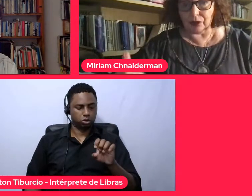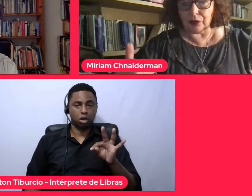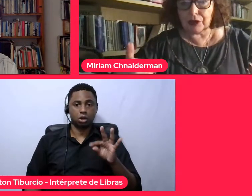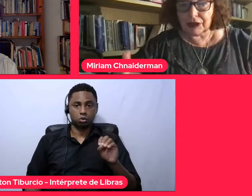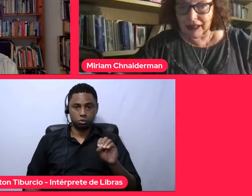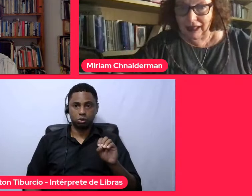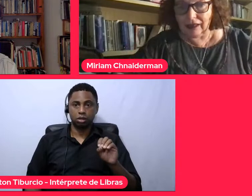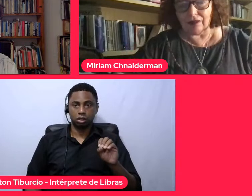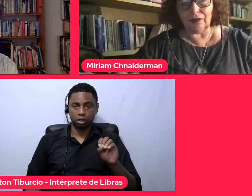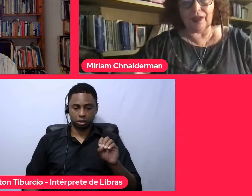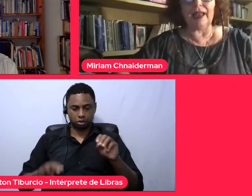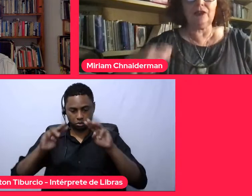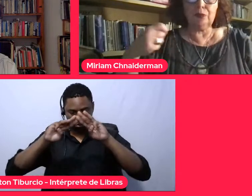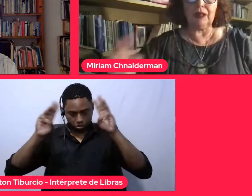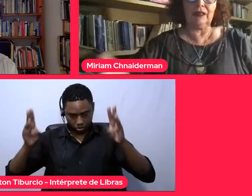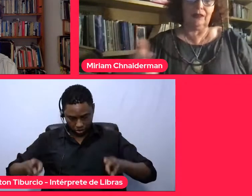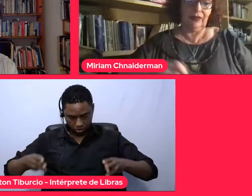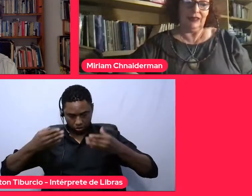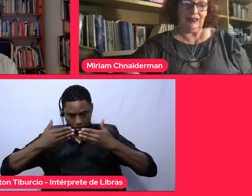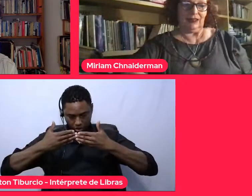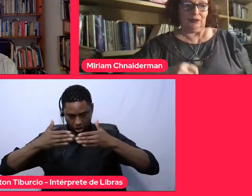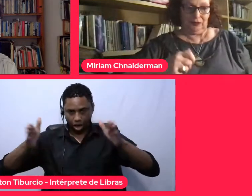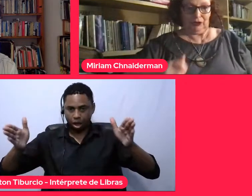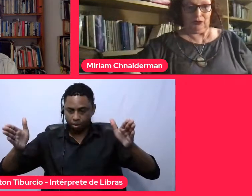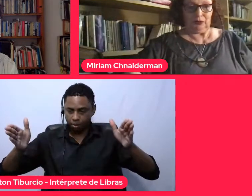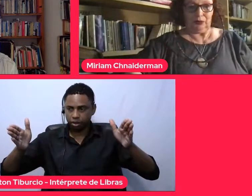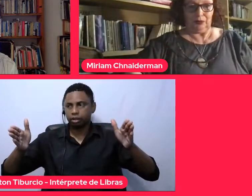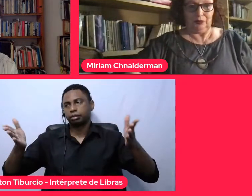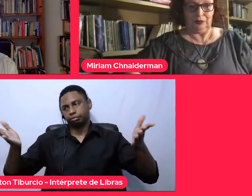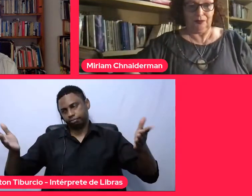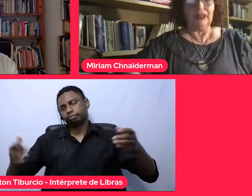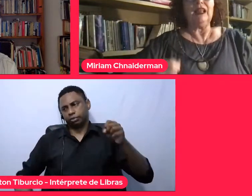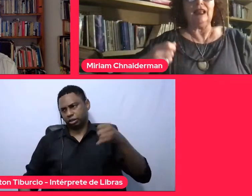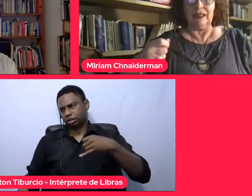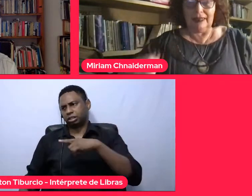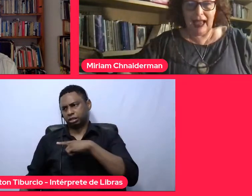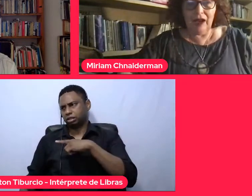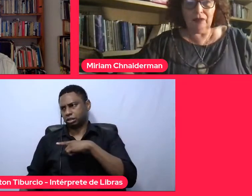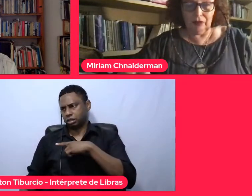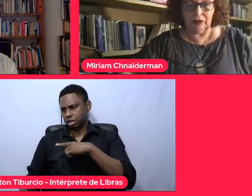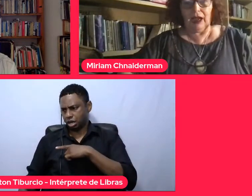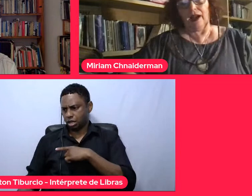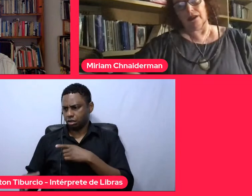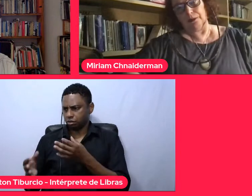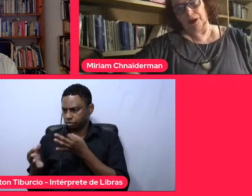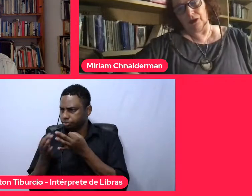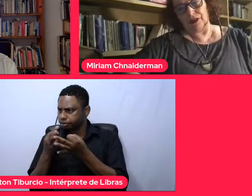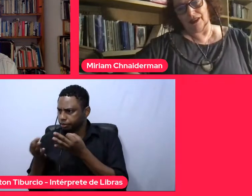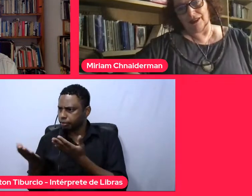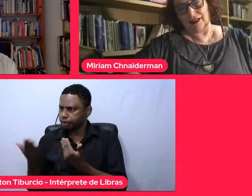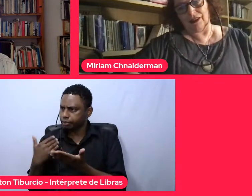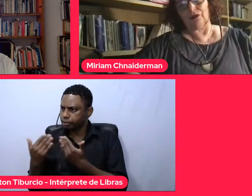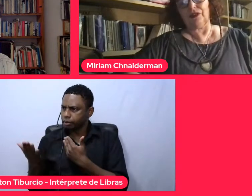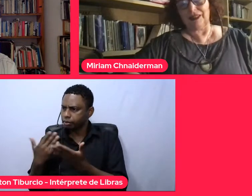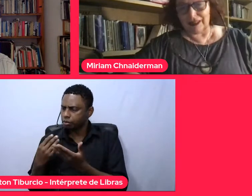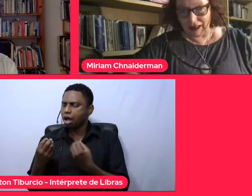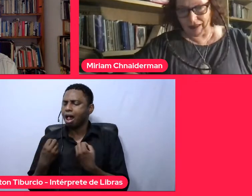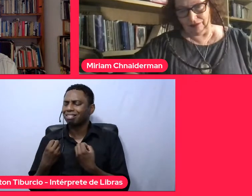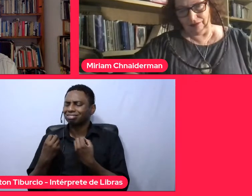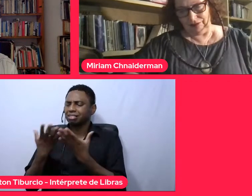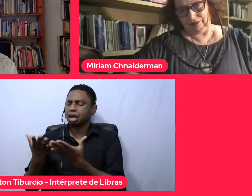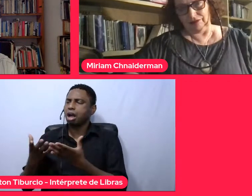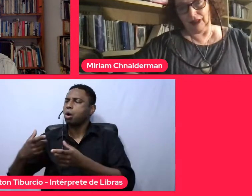espaço, sim, faz uma intervenção nisso tudo. Dá um lugar para o estrangeiro,